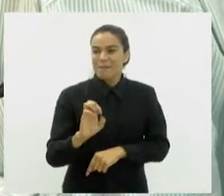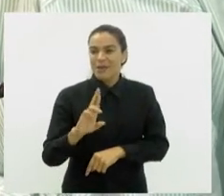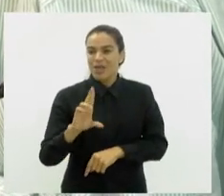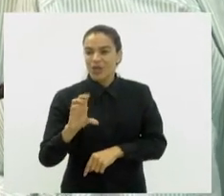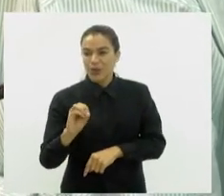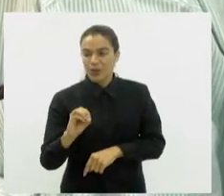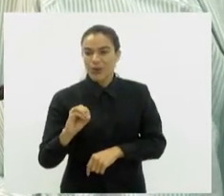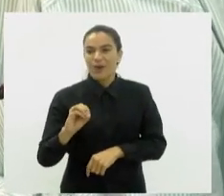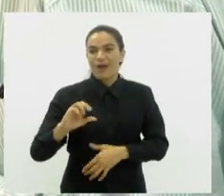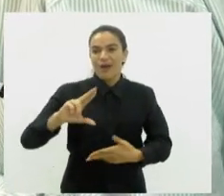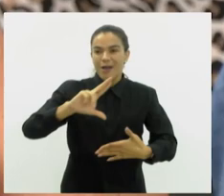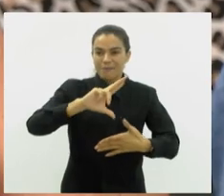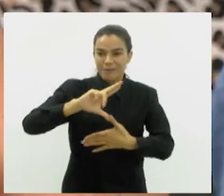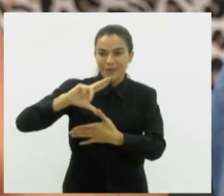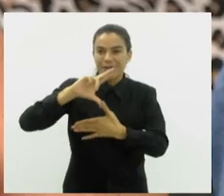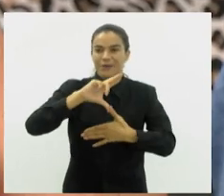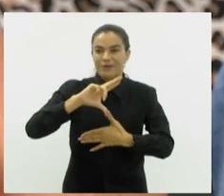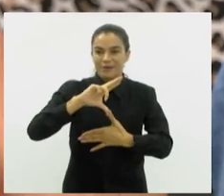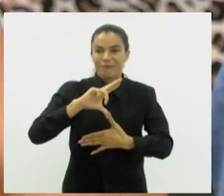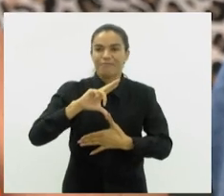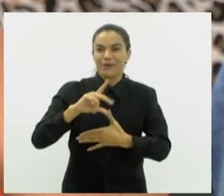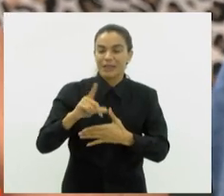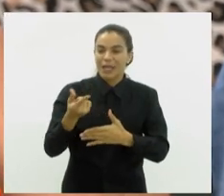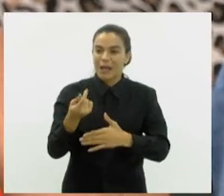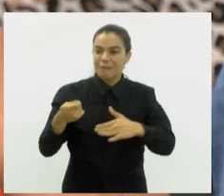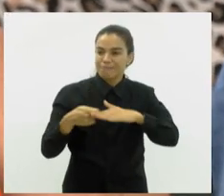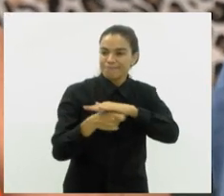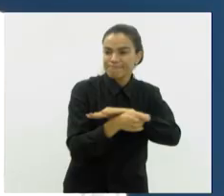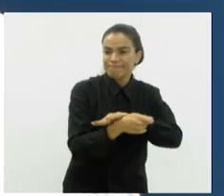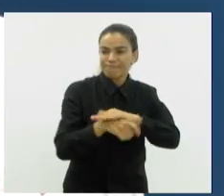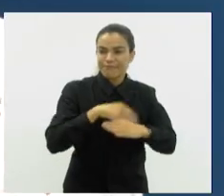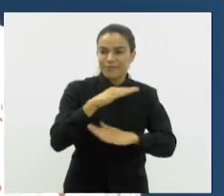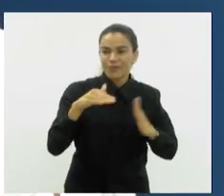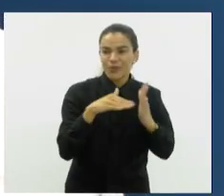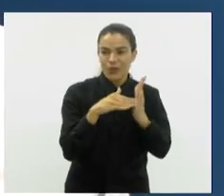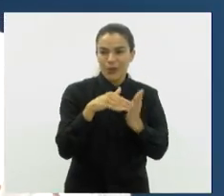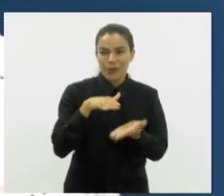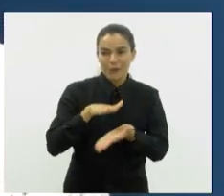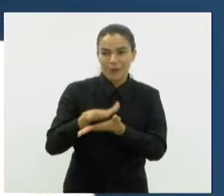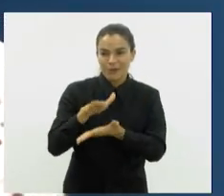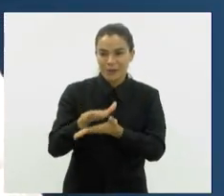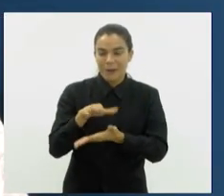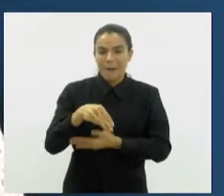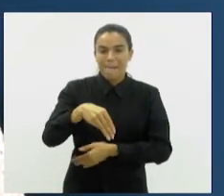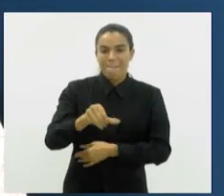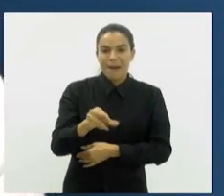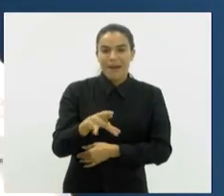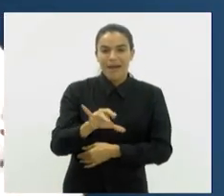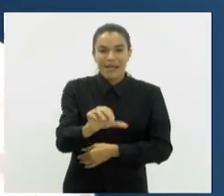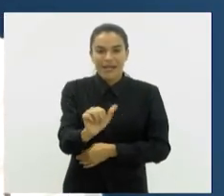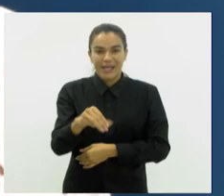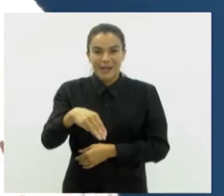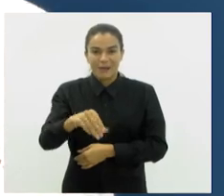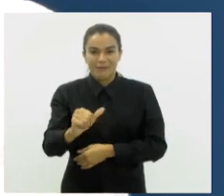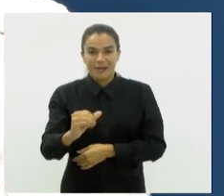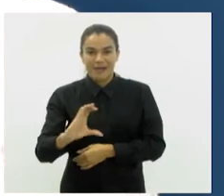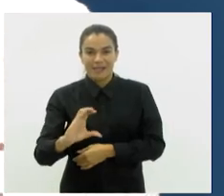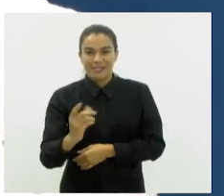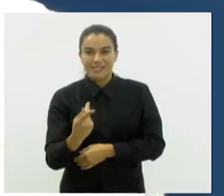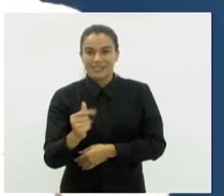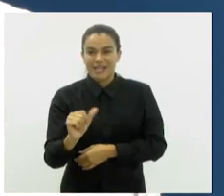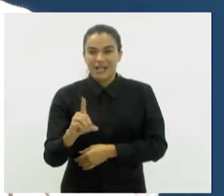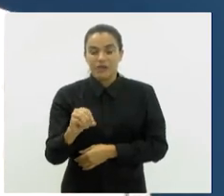Associações de Idosos do Brasil, que está custeando toda a produção. Maria Machado destacou a importância do livro ser